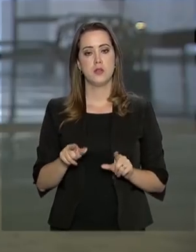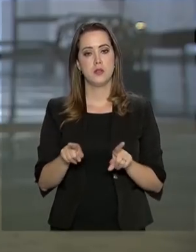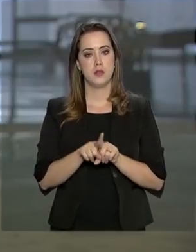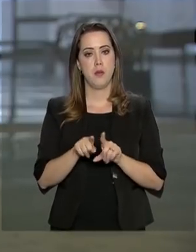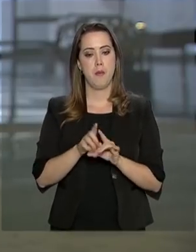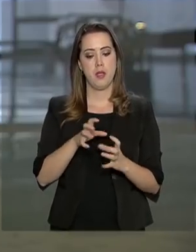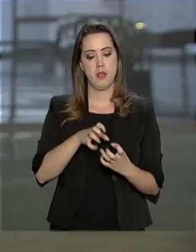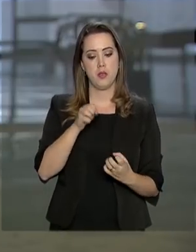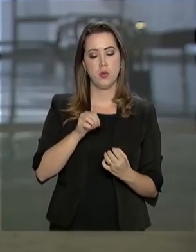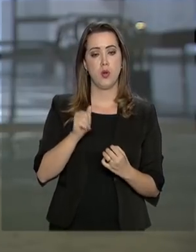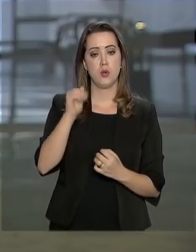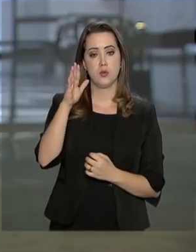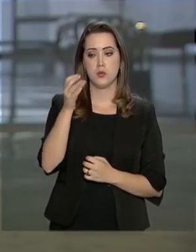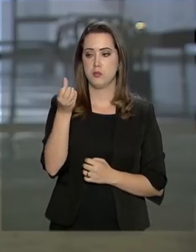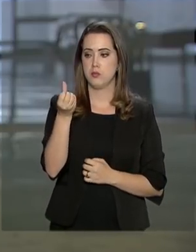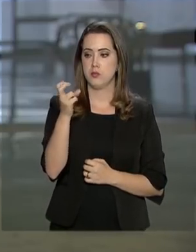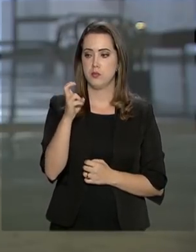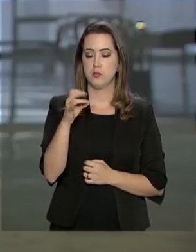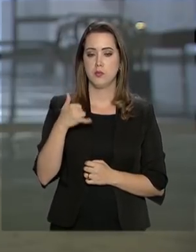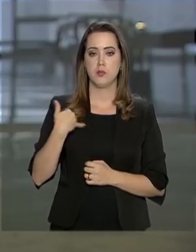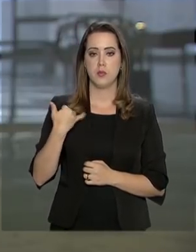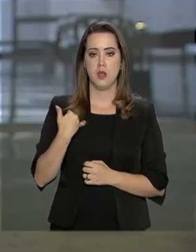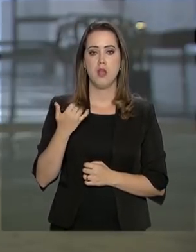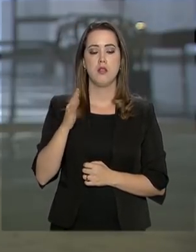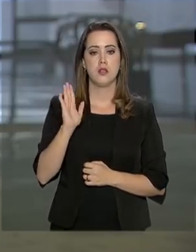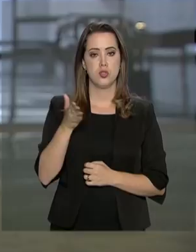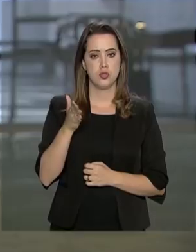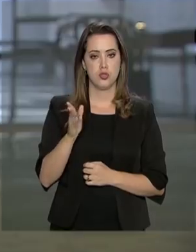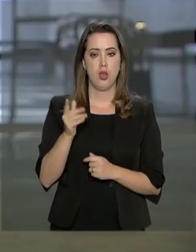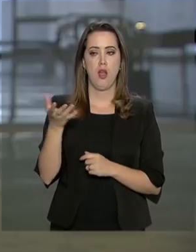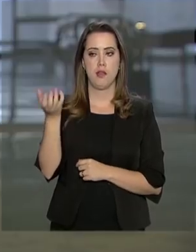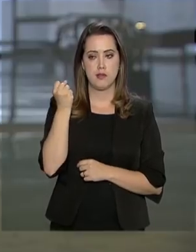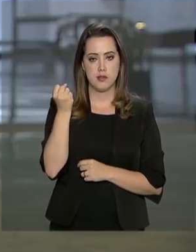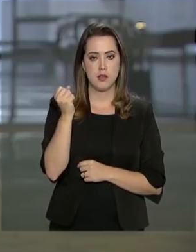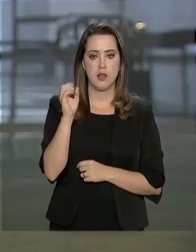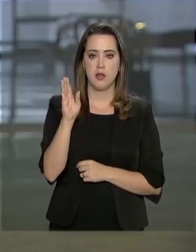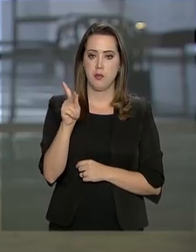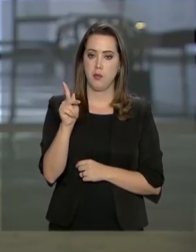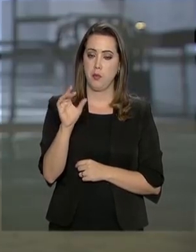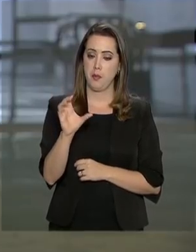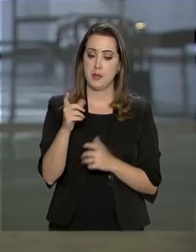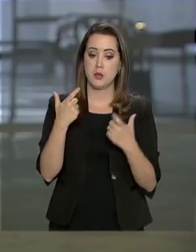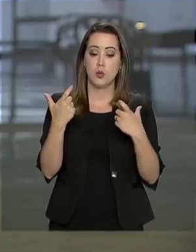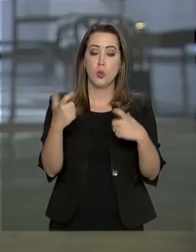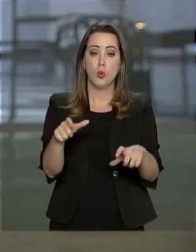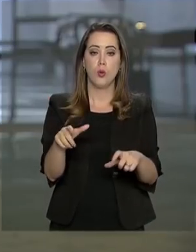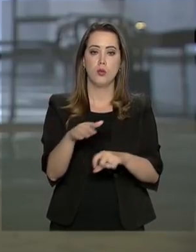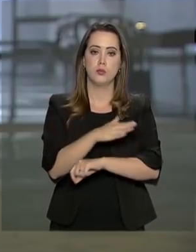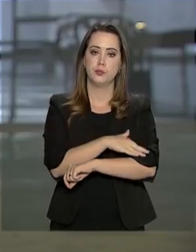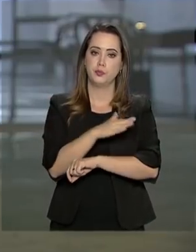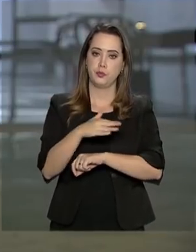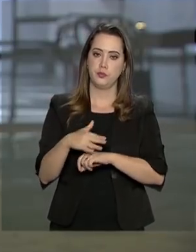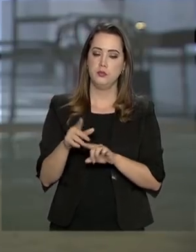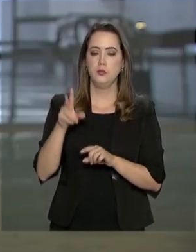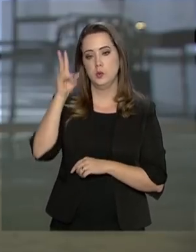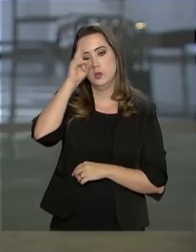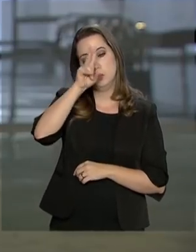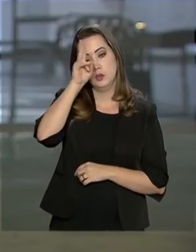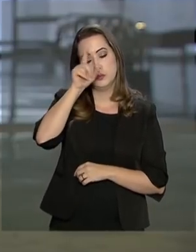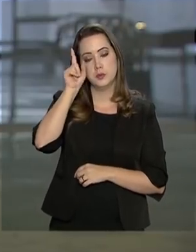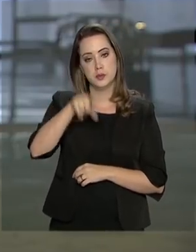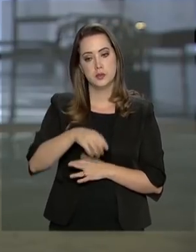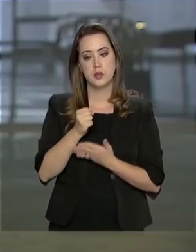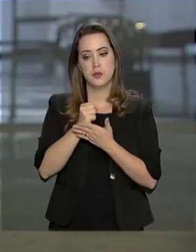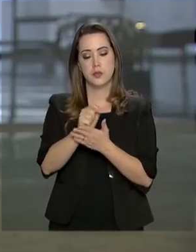idosos acima de 65 anos que já sejam beneficiários lá no município. Lembrando que o BPC é